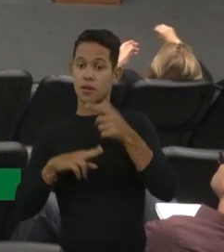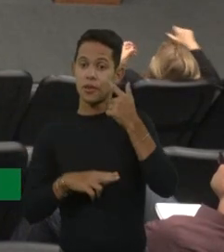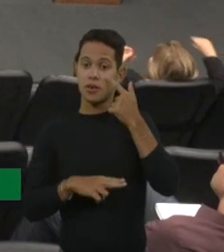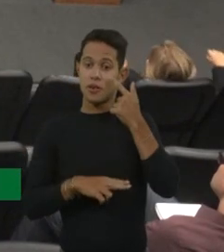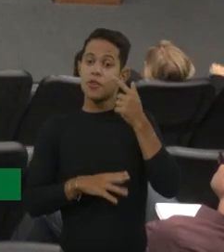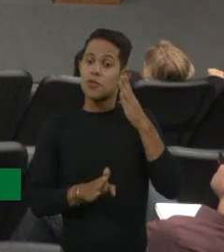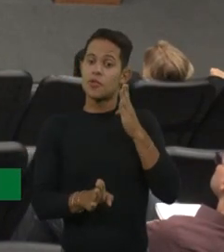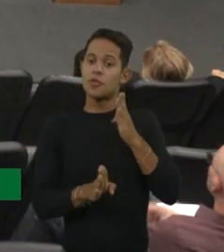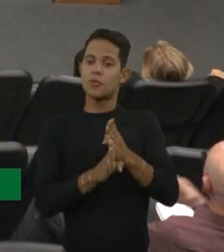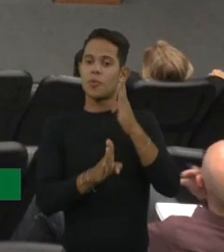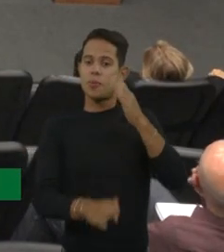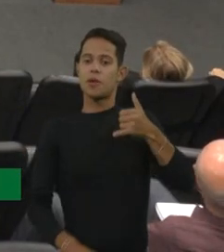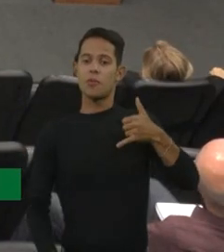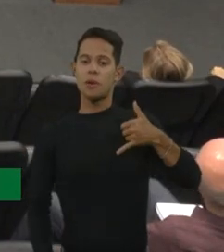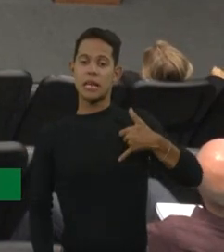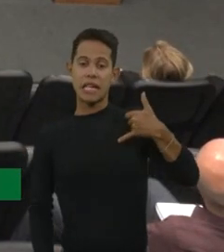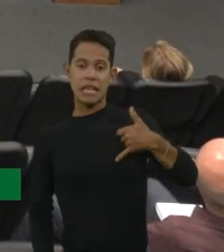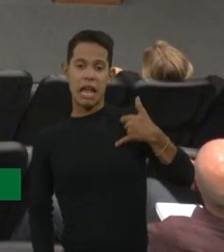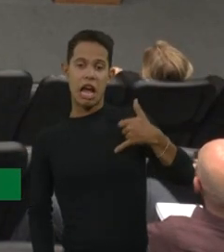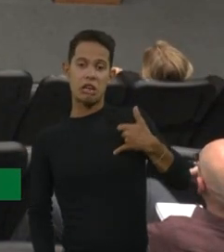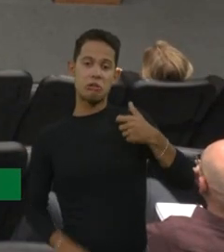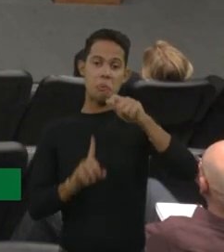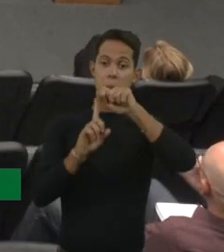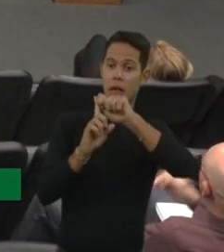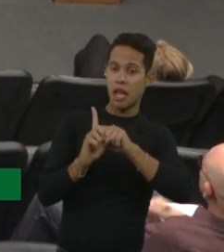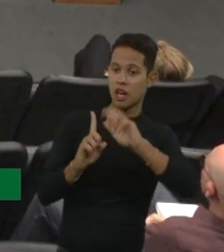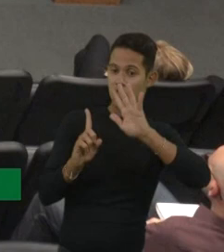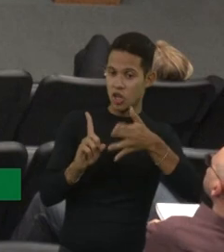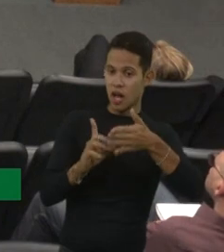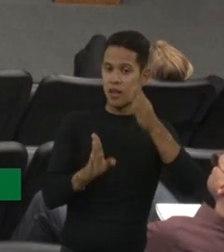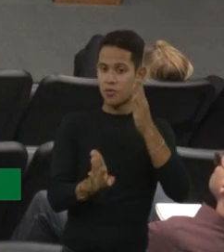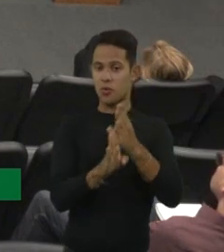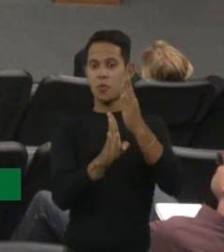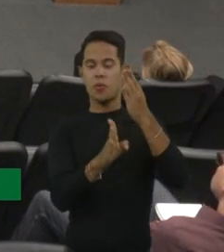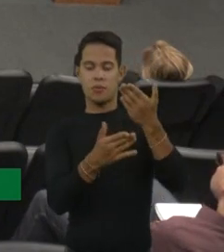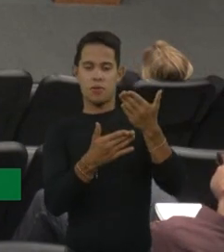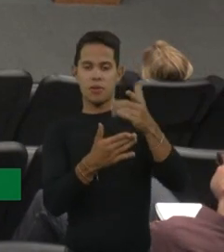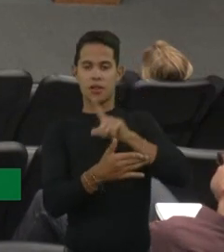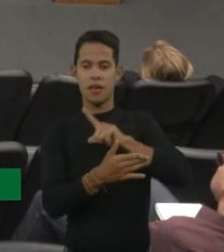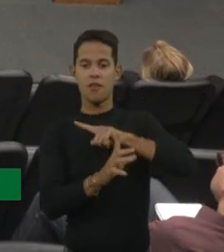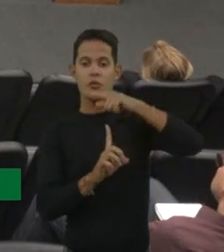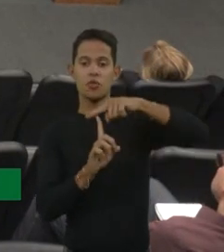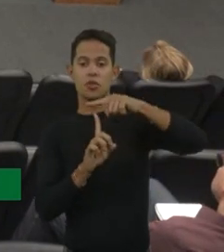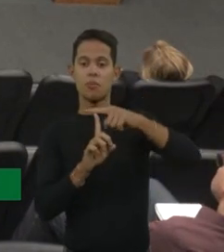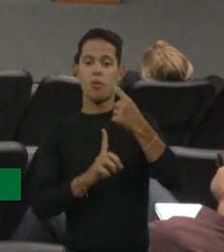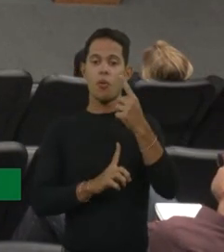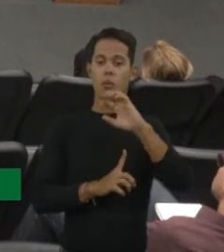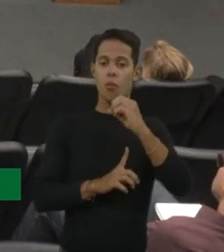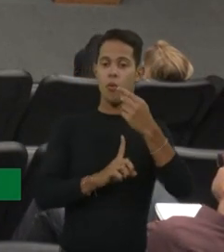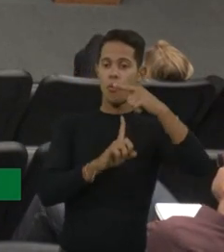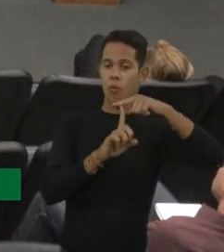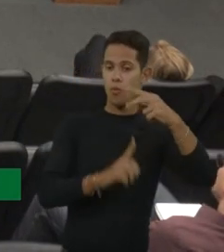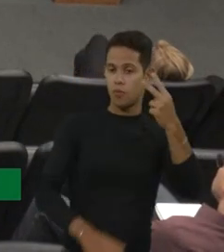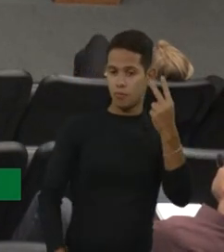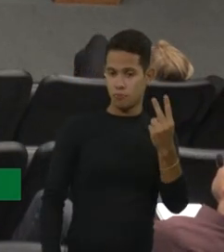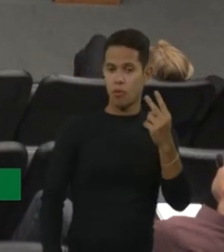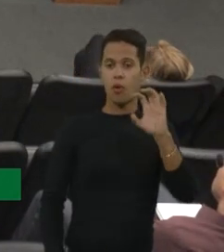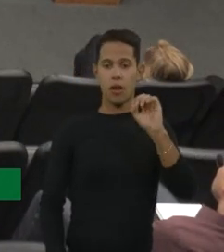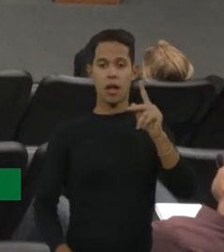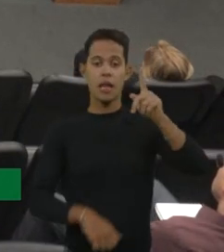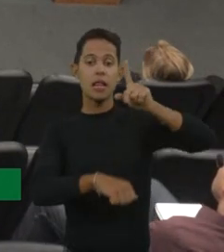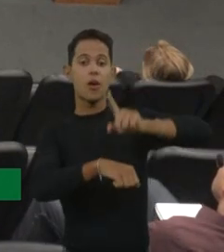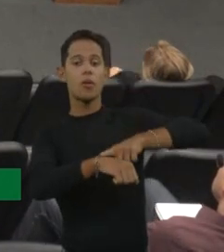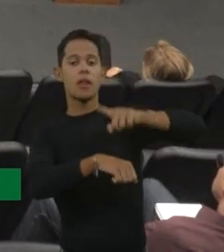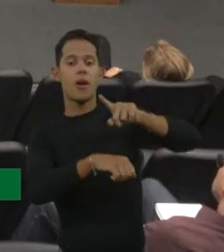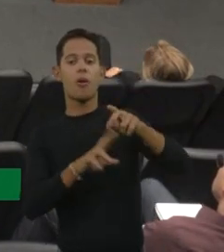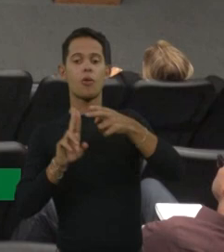tinha duas cópias do GNSMN2, ou seja, ela teria grande chance de ser um homem, tipo, o que que acontece? Naquele momento, o SUS